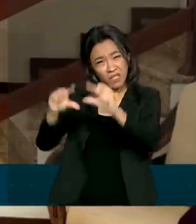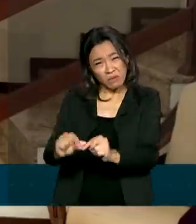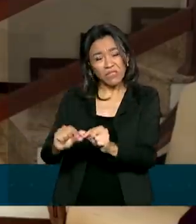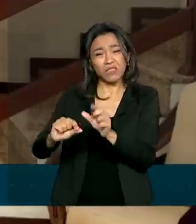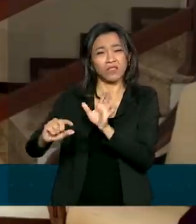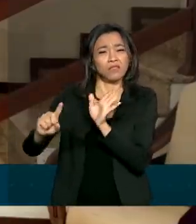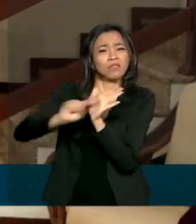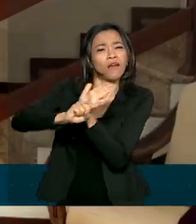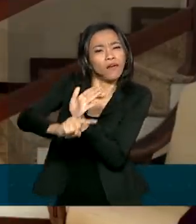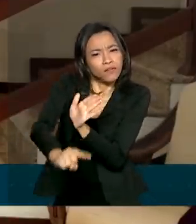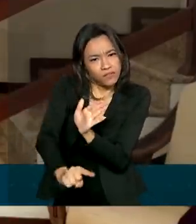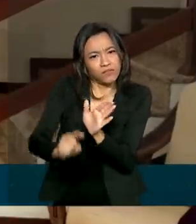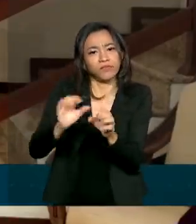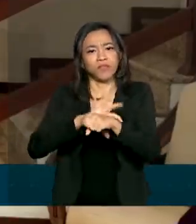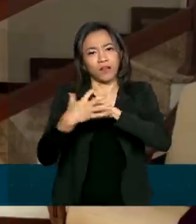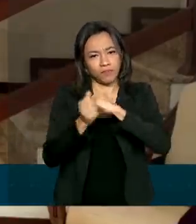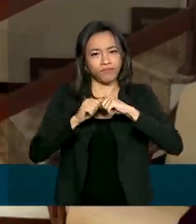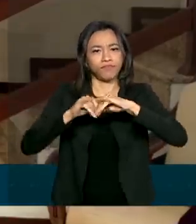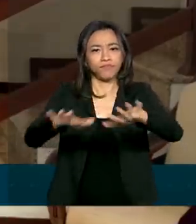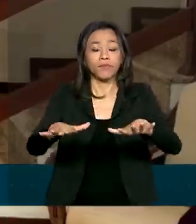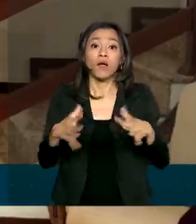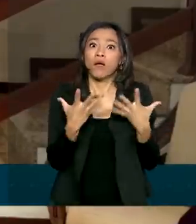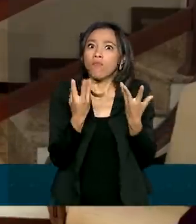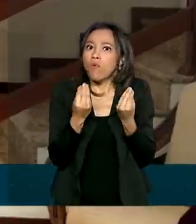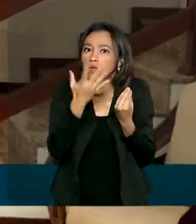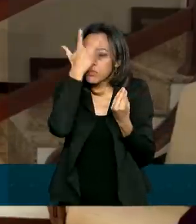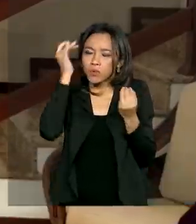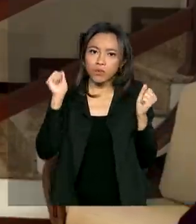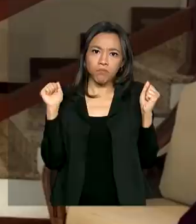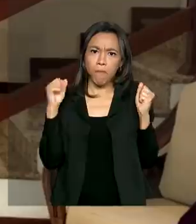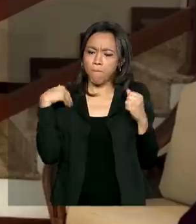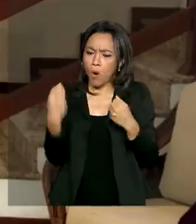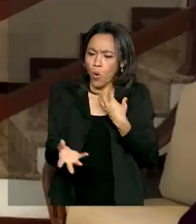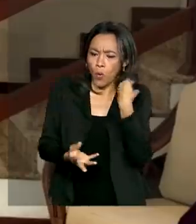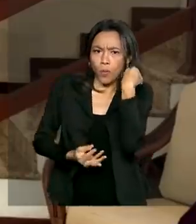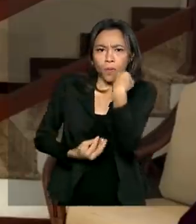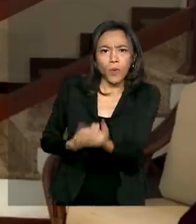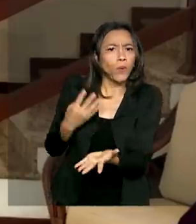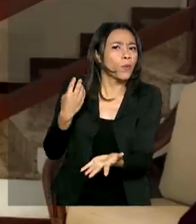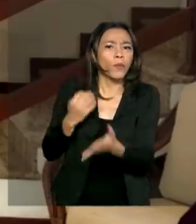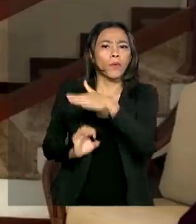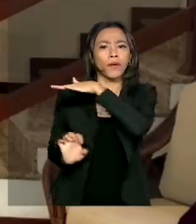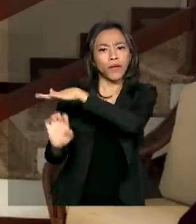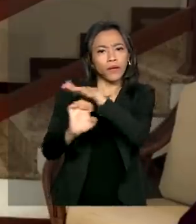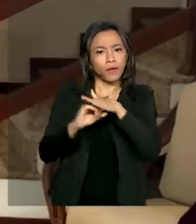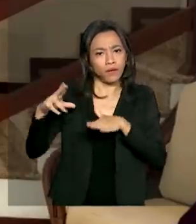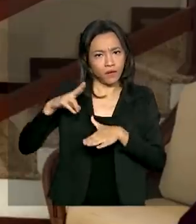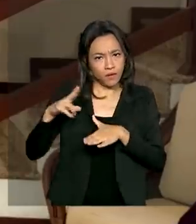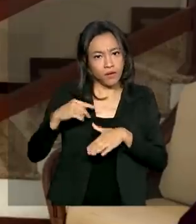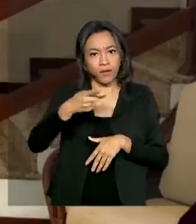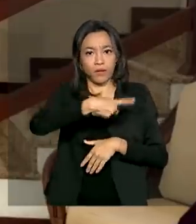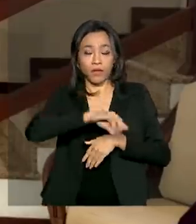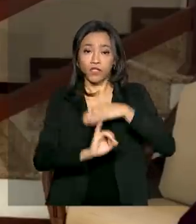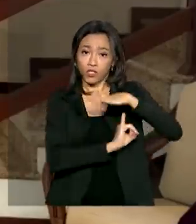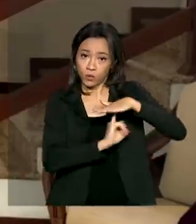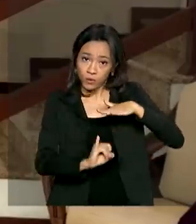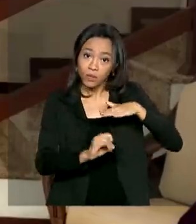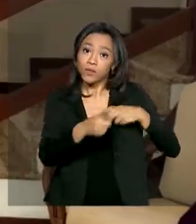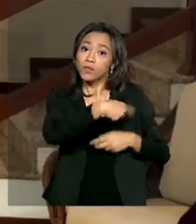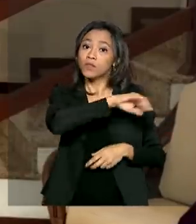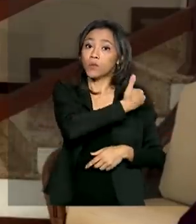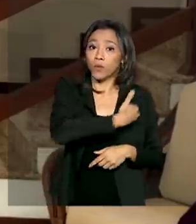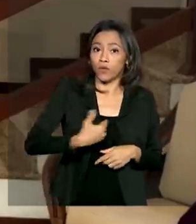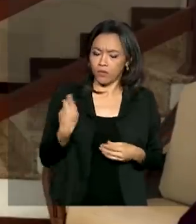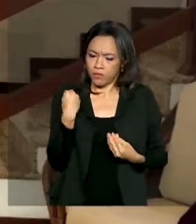pandemia tem atraído cada vez mais doações de empresas privadas, entidades e órgãos